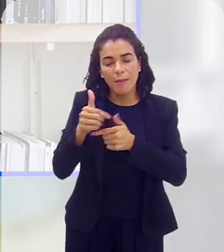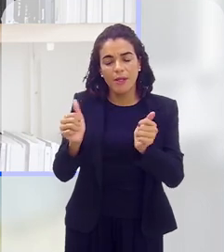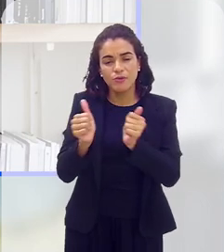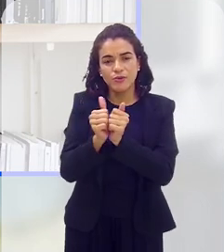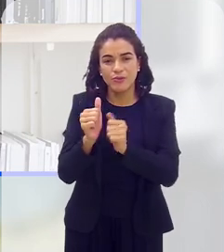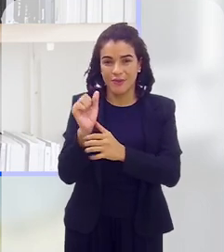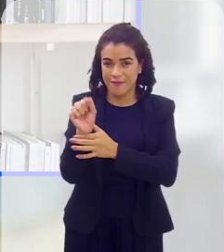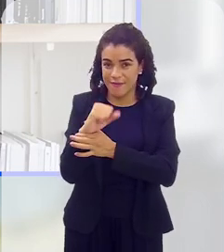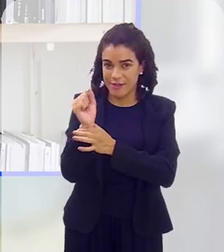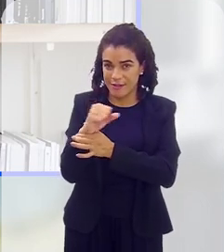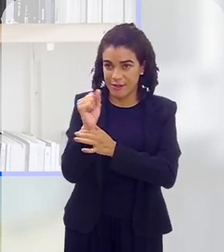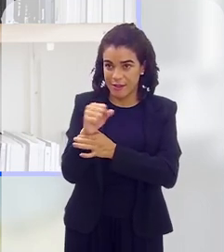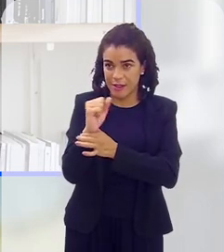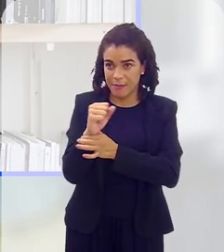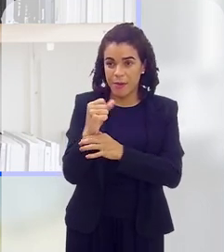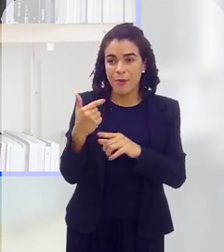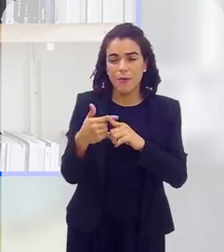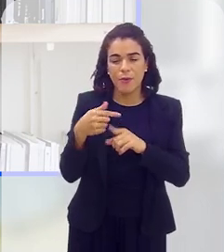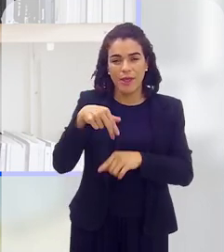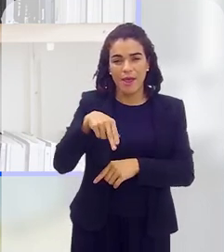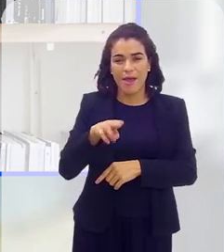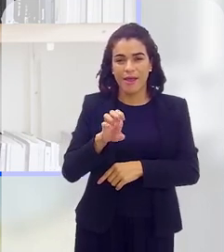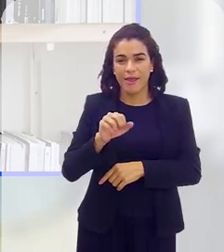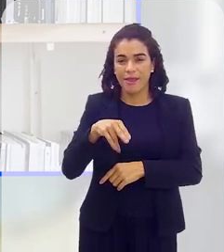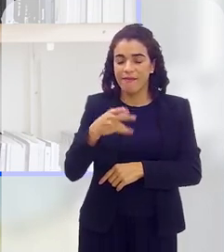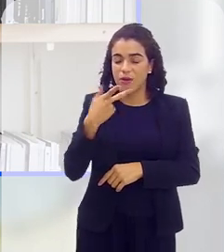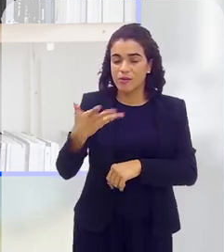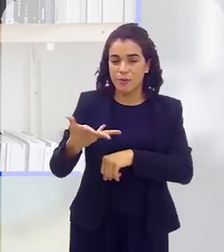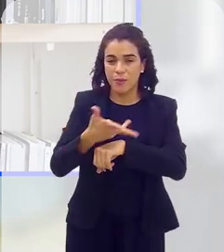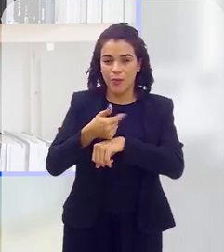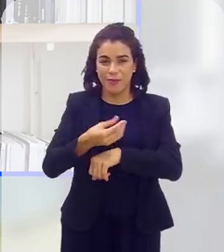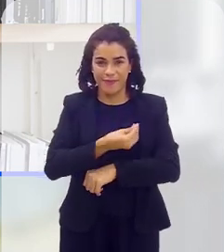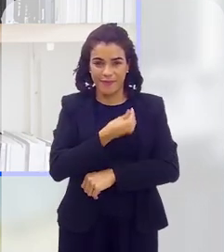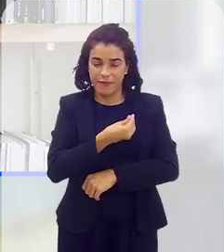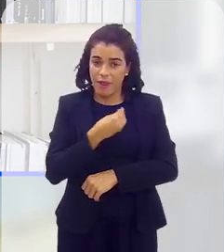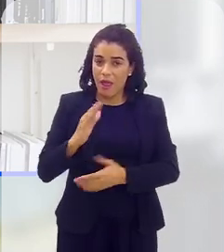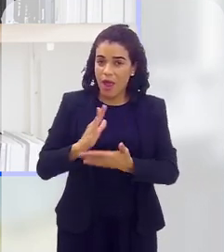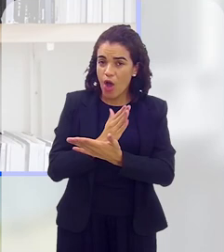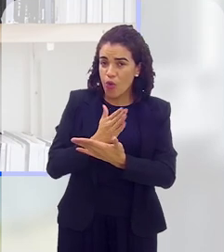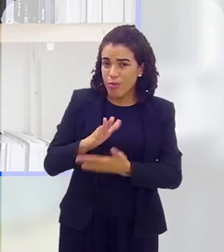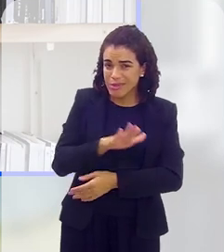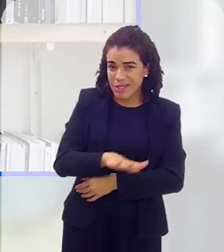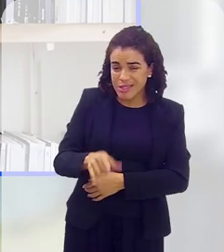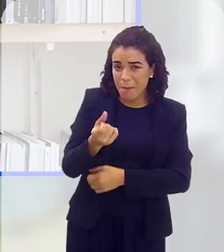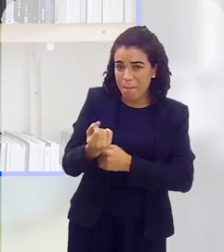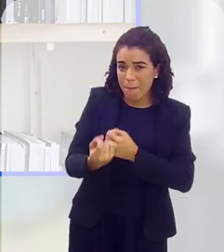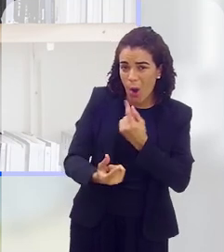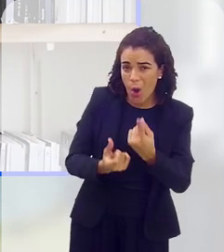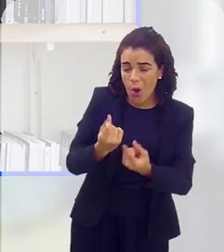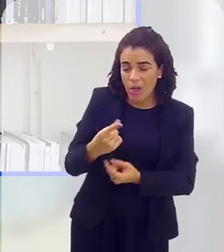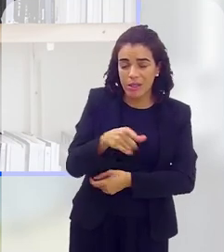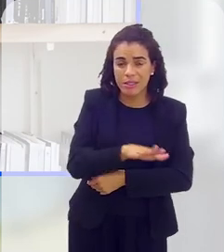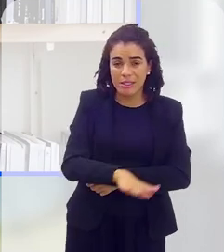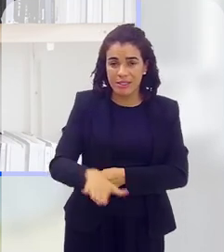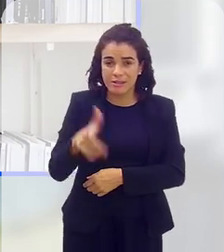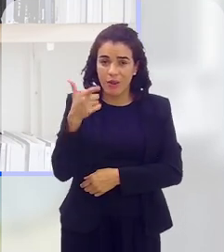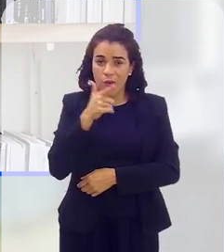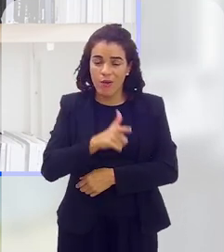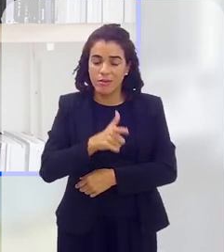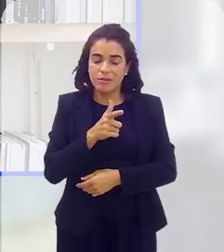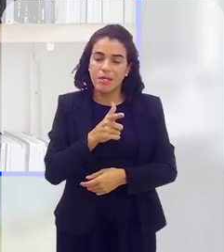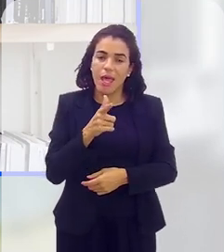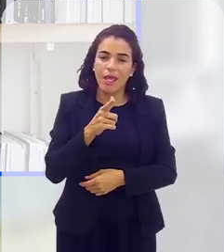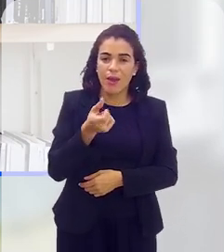conjunto com a fisioterapia, porque a Kênia falou de qualidade de vida, são pouquíssimas crianças que têm acesso, se a gente for